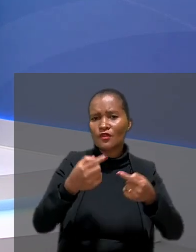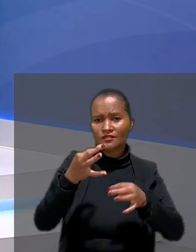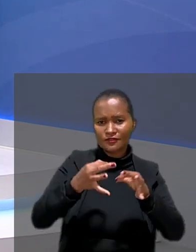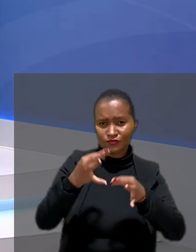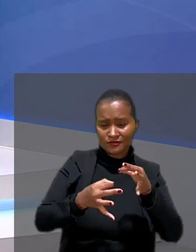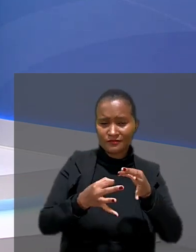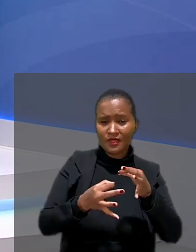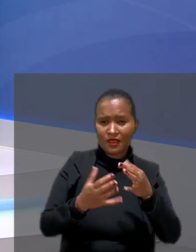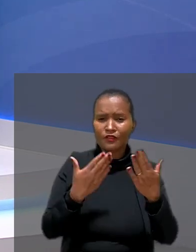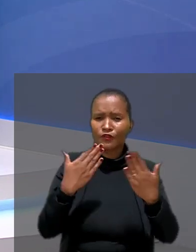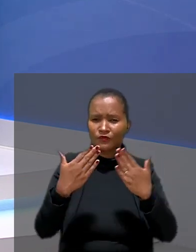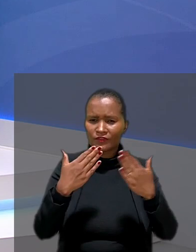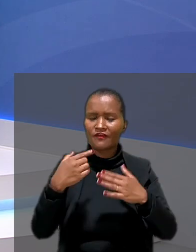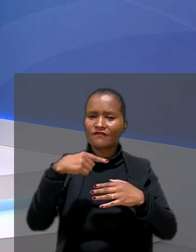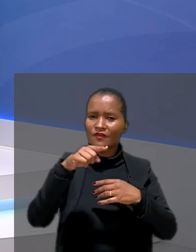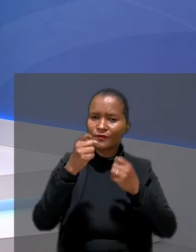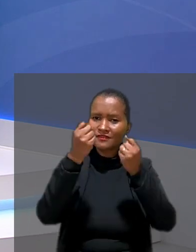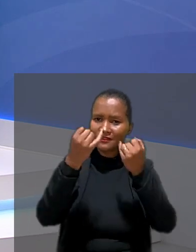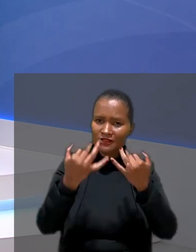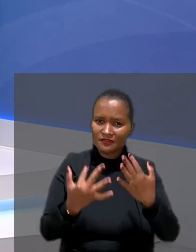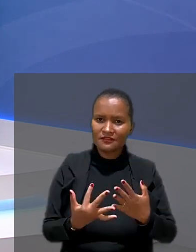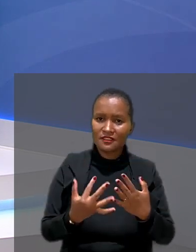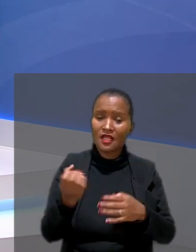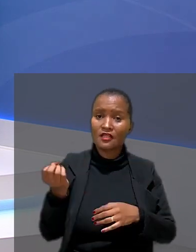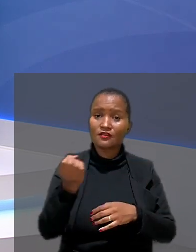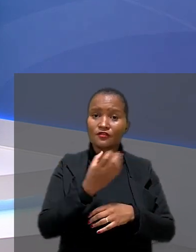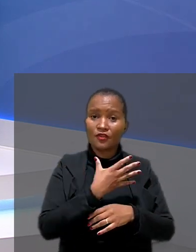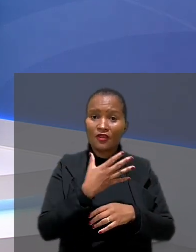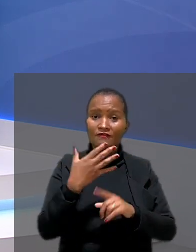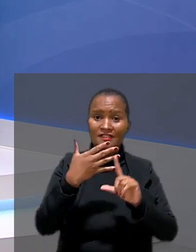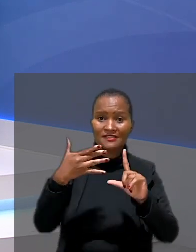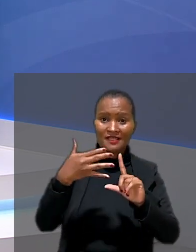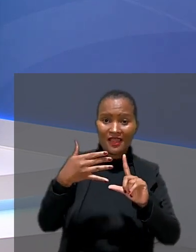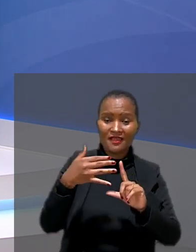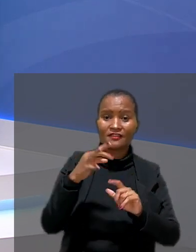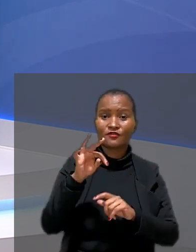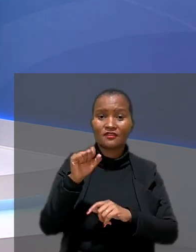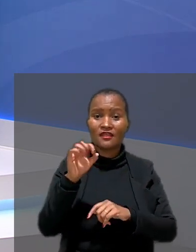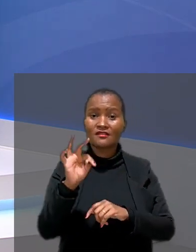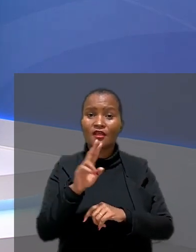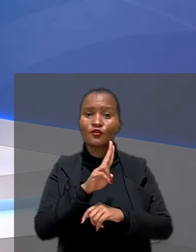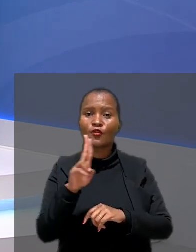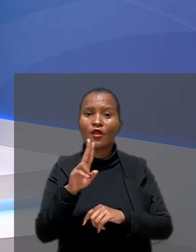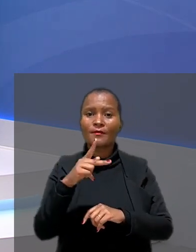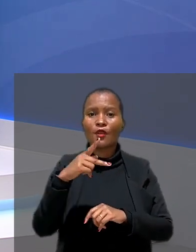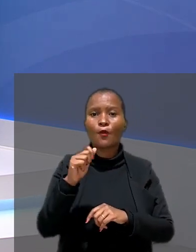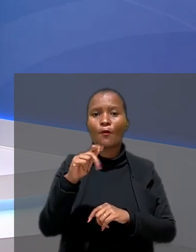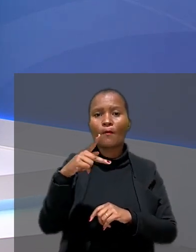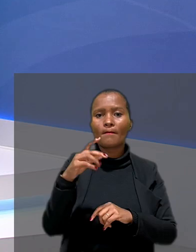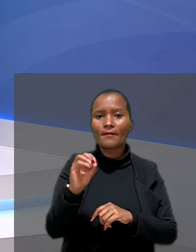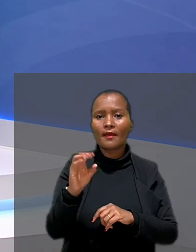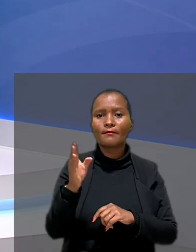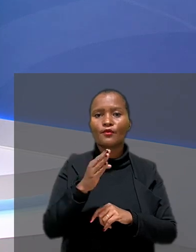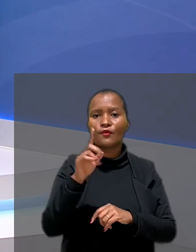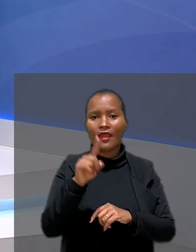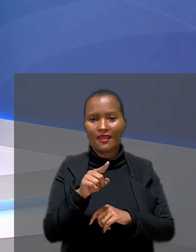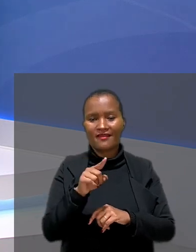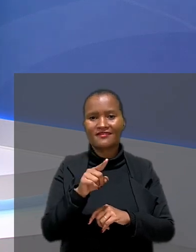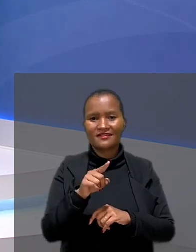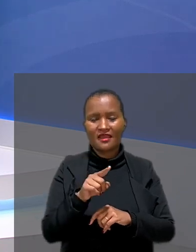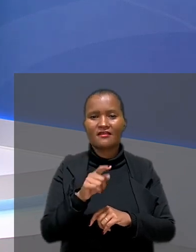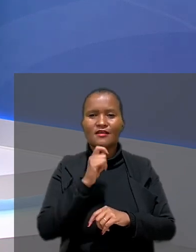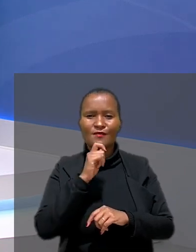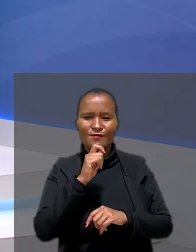discussões na justiça? Essas dúvidas aí vão ser esclarecidas na nova série do TST chamada de O Papo É. Com